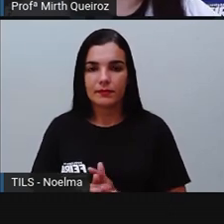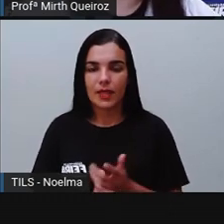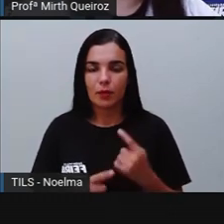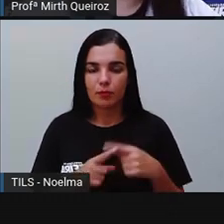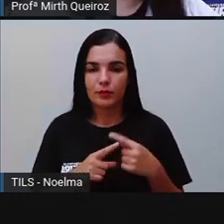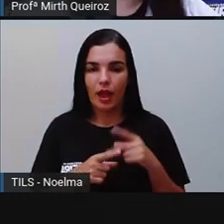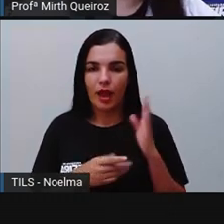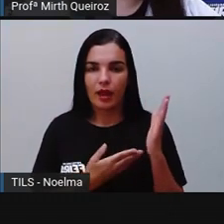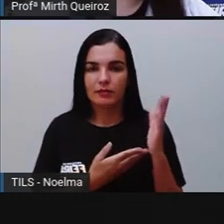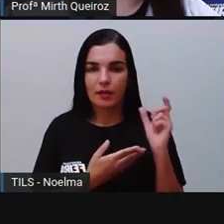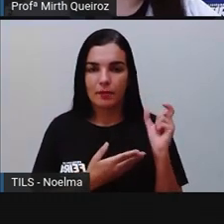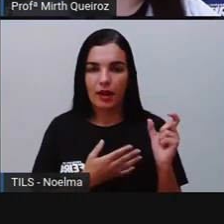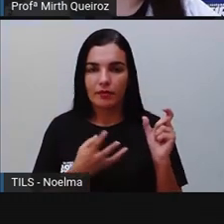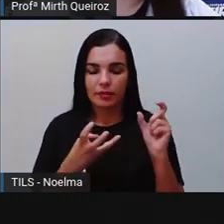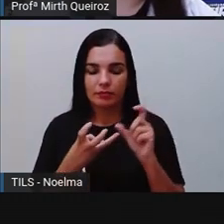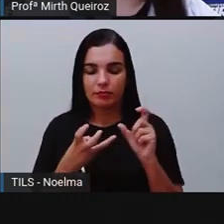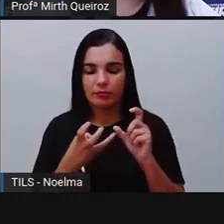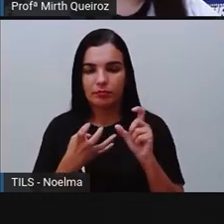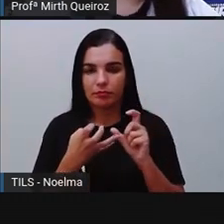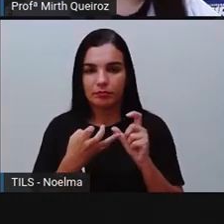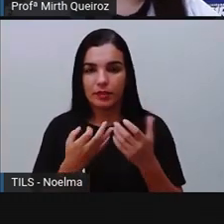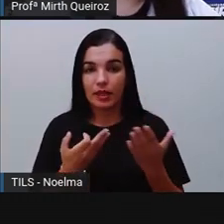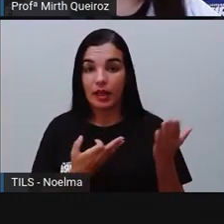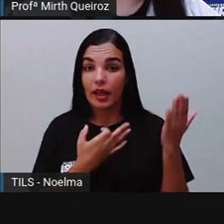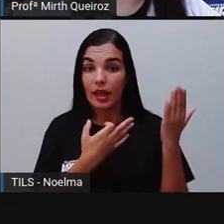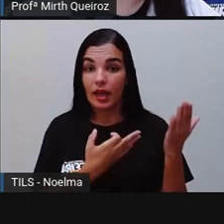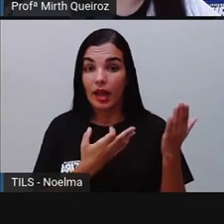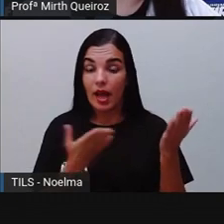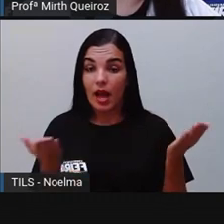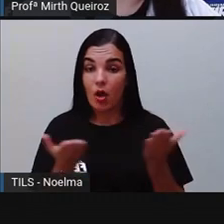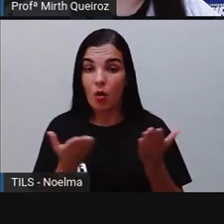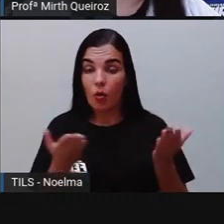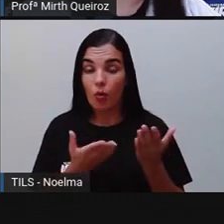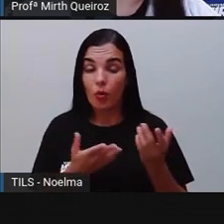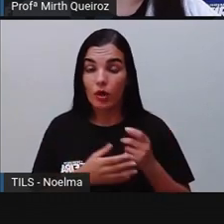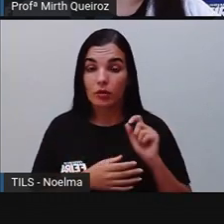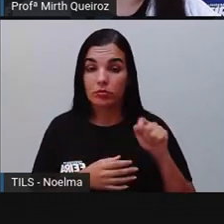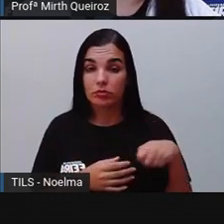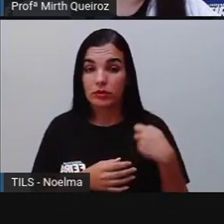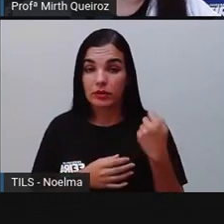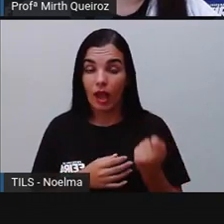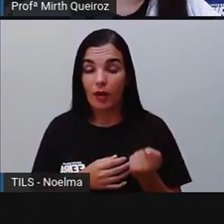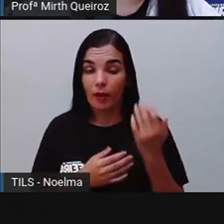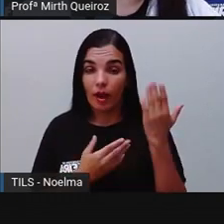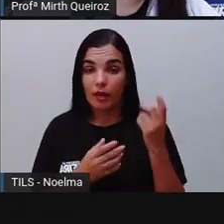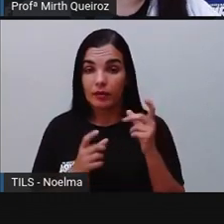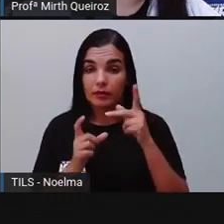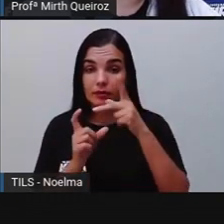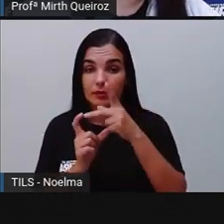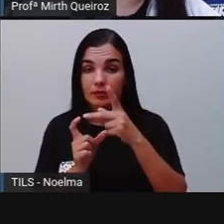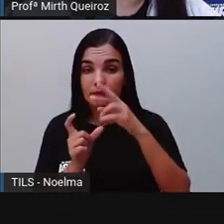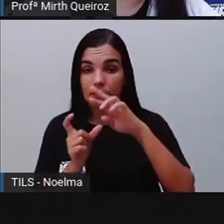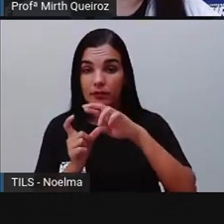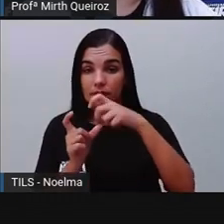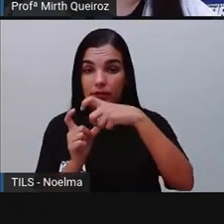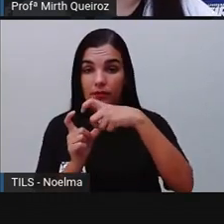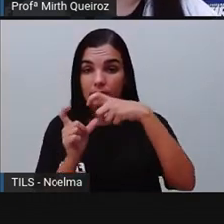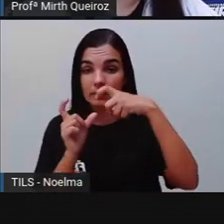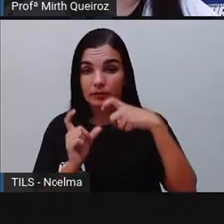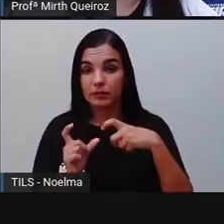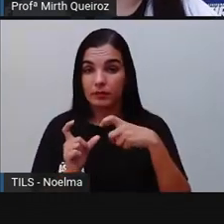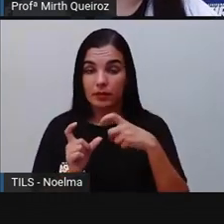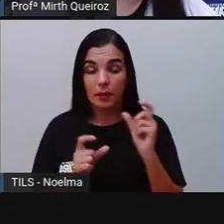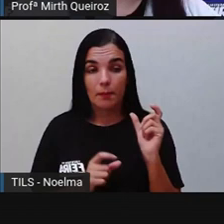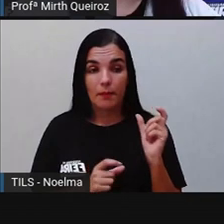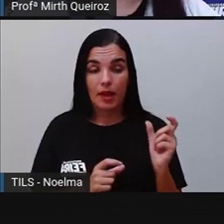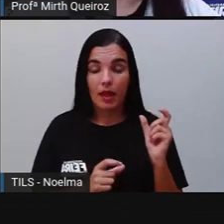cada palavra é a sílaba mais forte. Adita com maior intensidade. Aqui nós temos alguns exemplos de